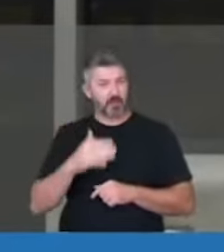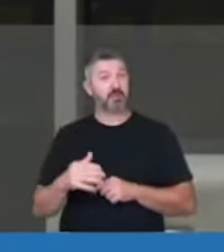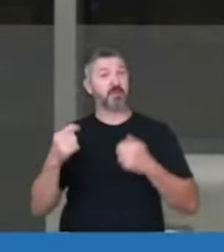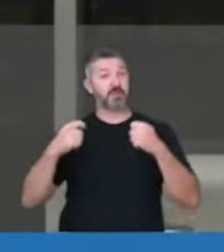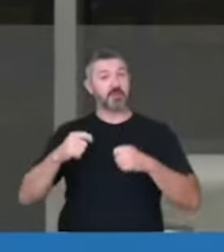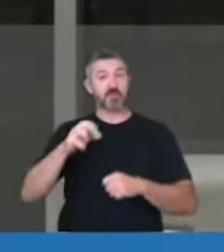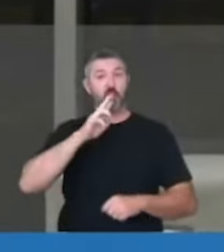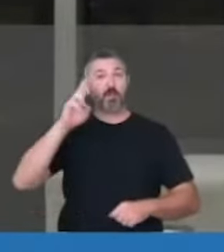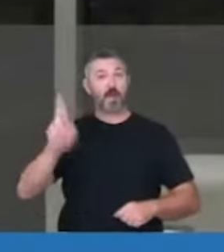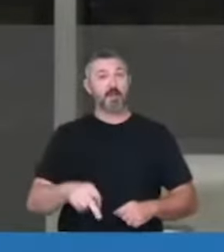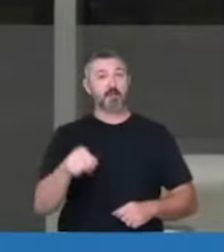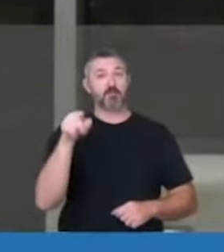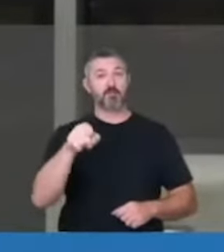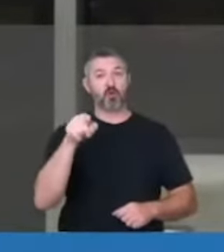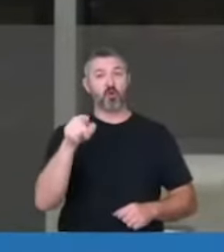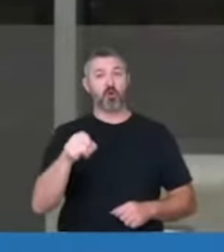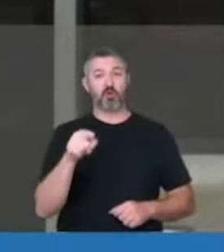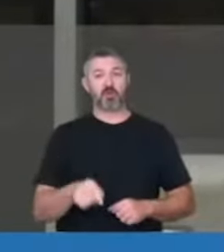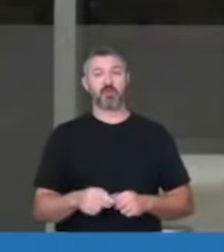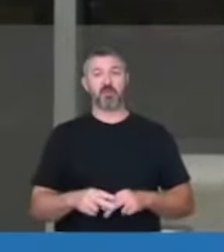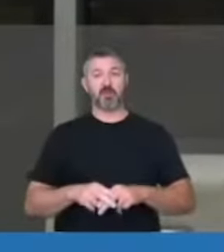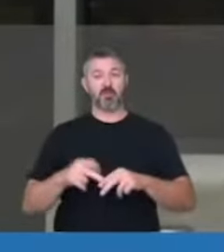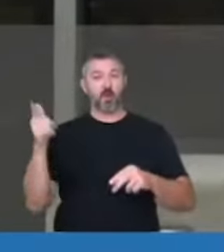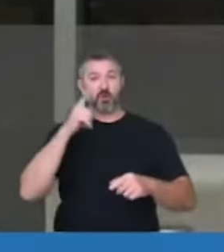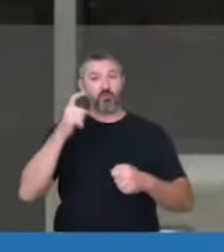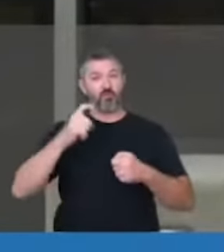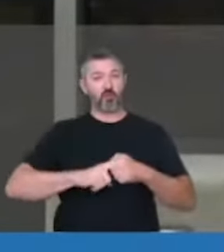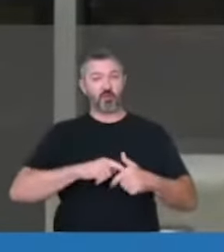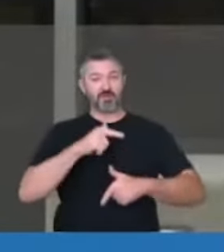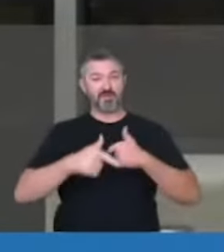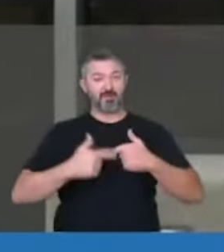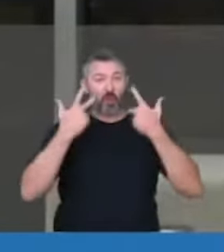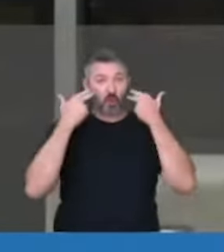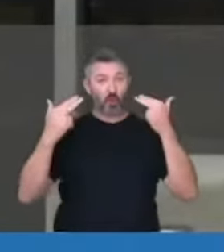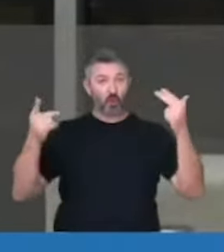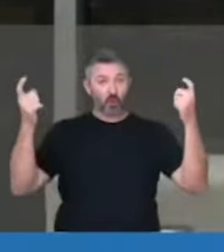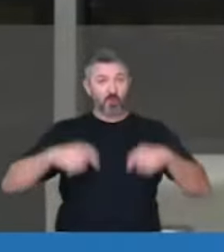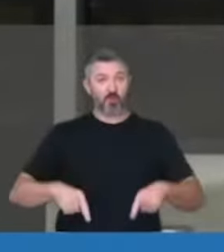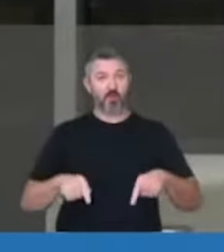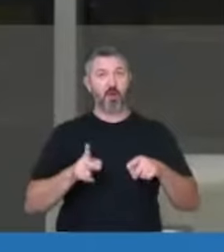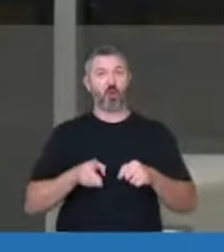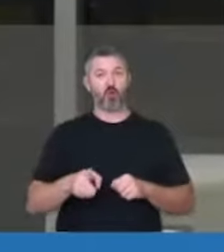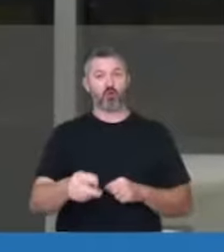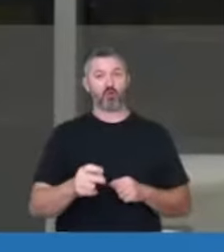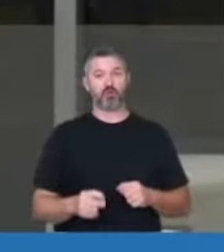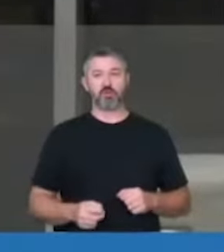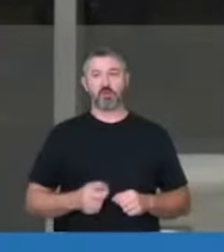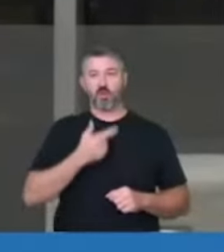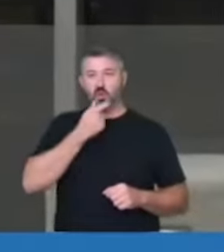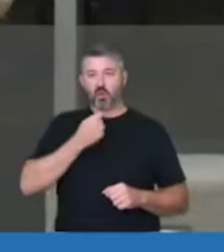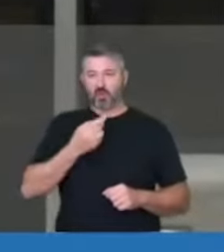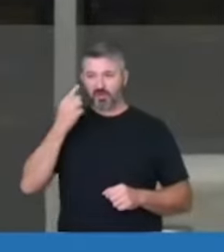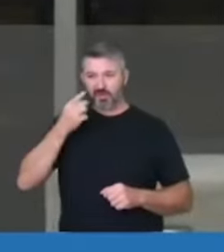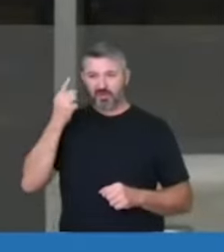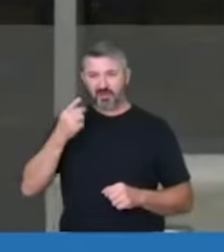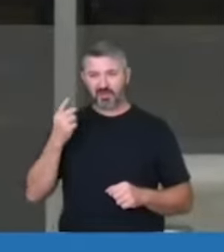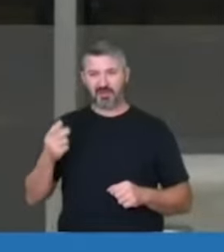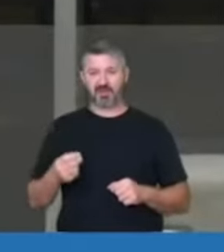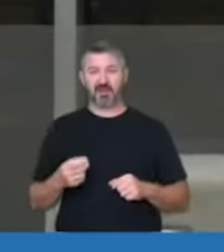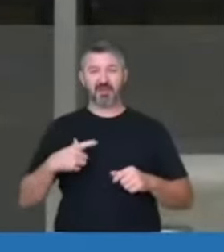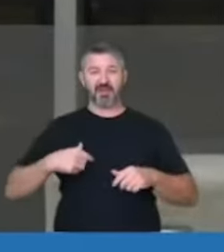dar uma resposta para que a normalidade dos trabalhos desta casa continue. um deputado teve as calças